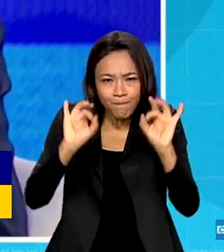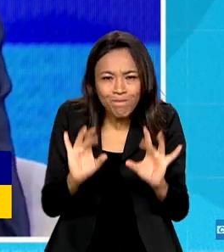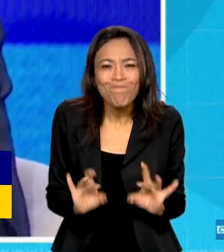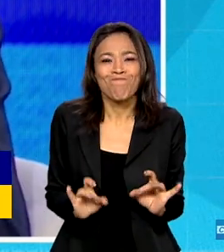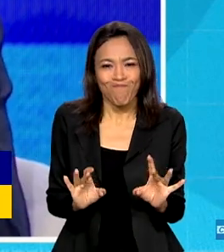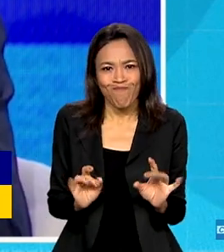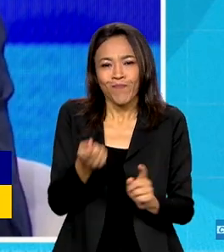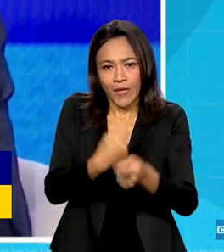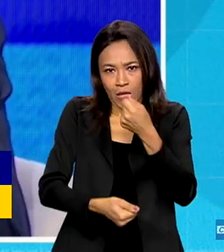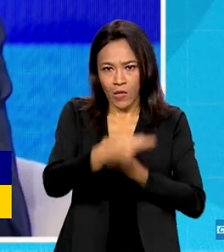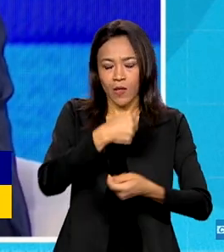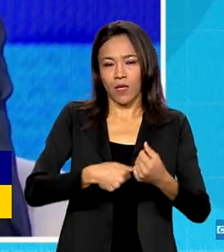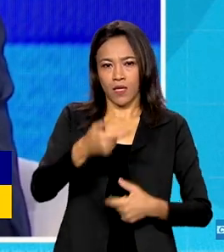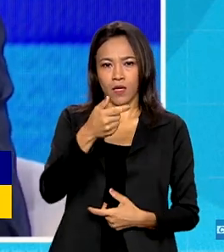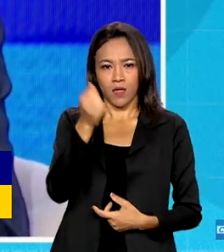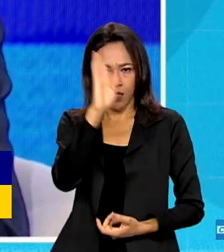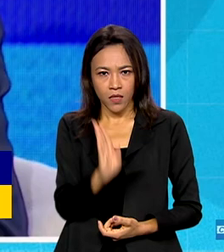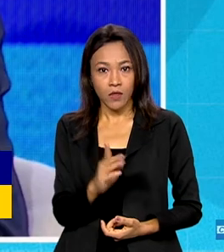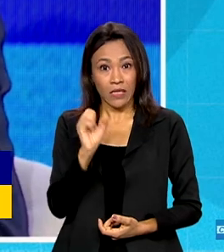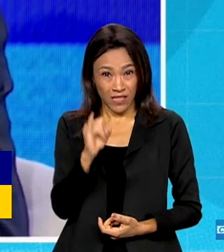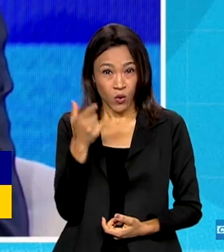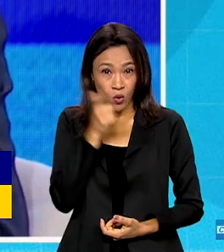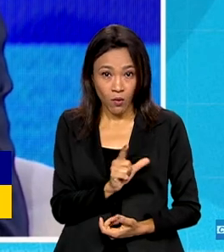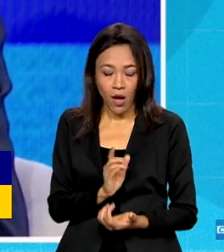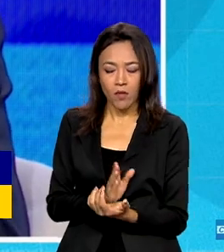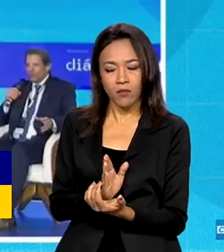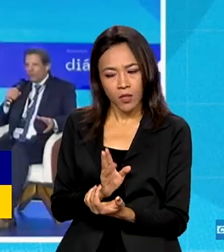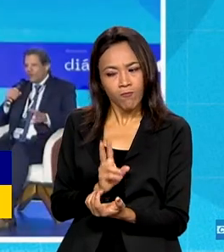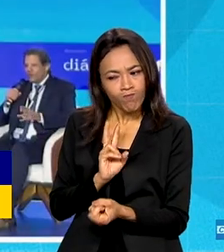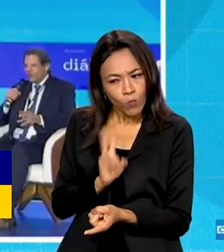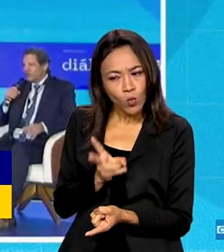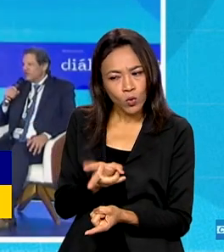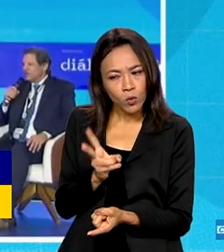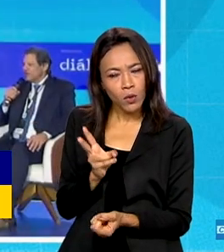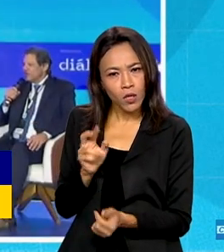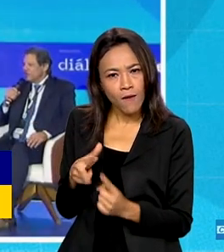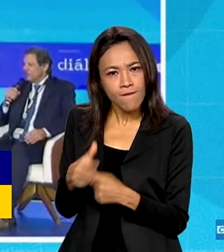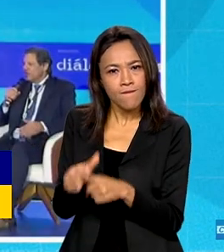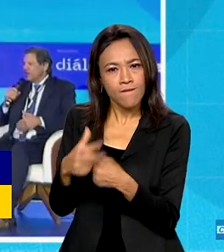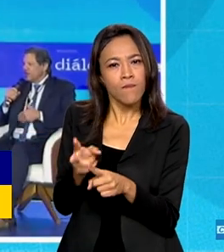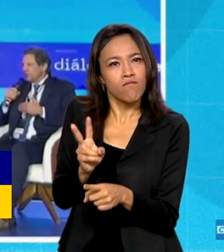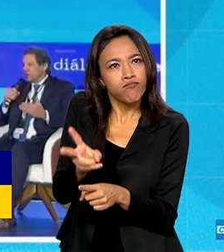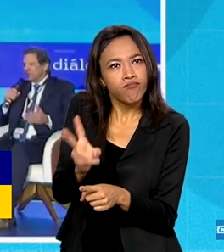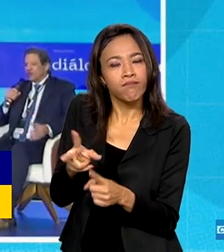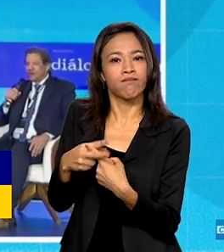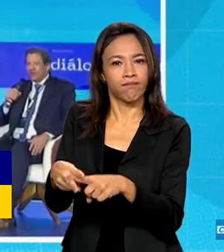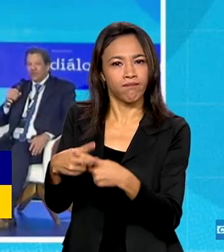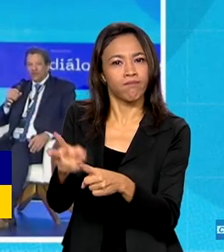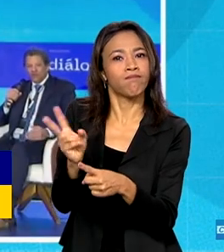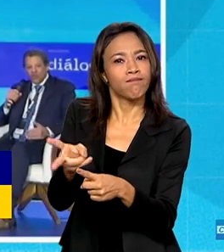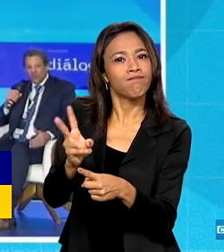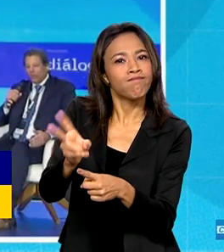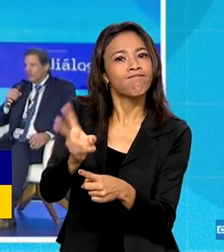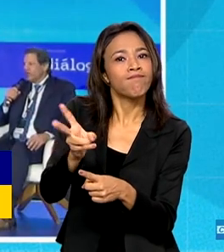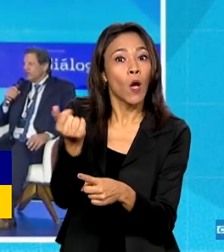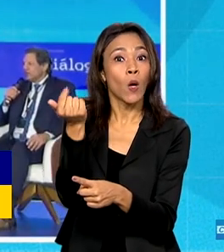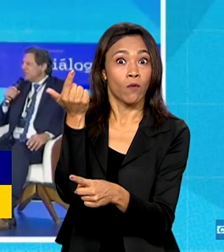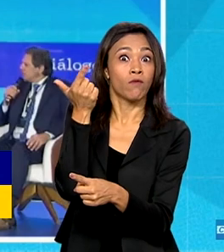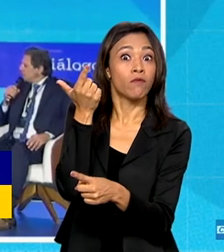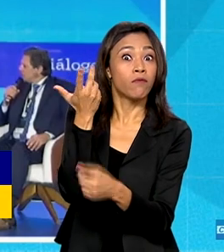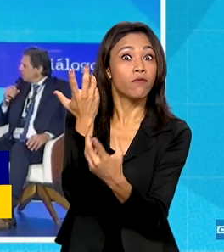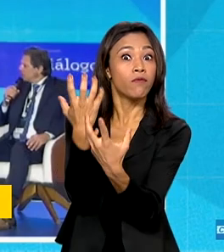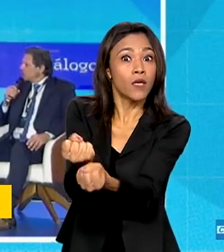nós continuarmos dando os passos certos, e sobretudo esses que se avizinham, nós podemos entrar num ciclo